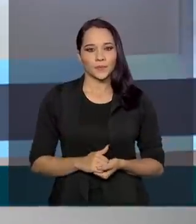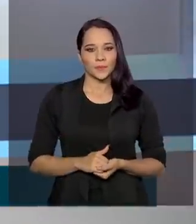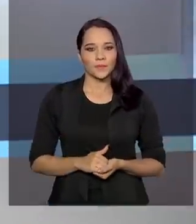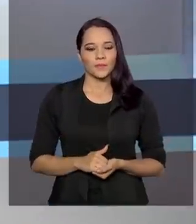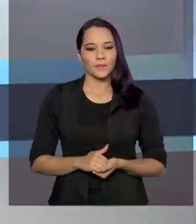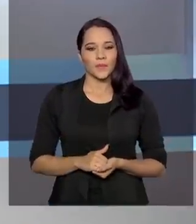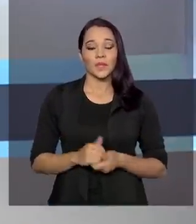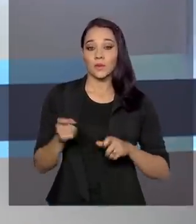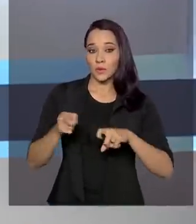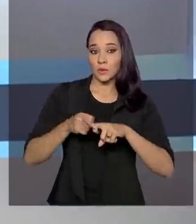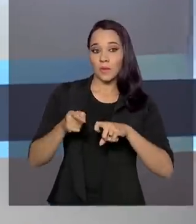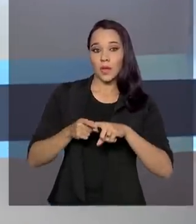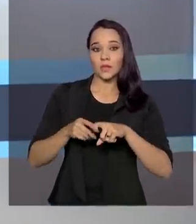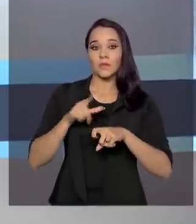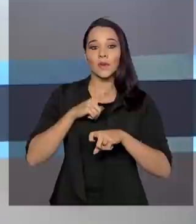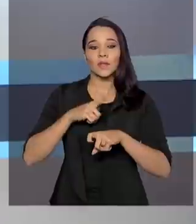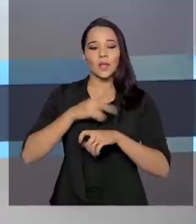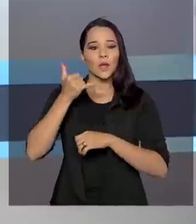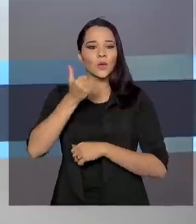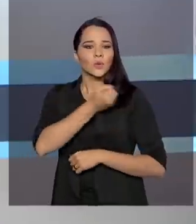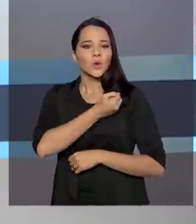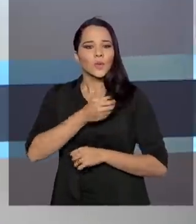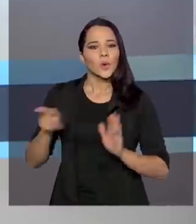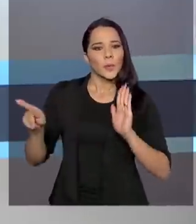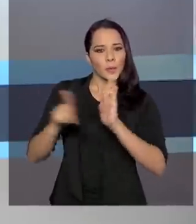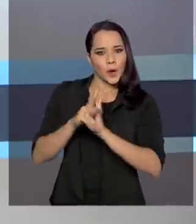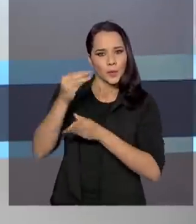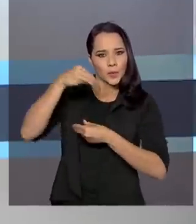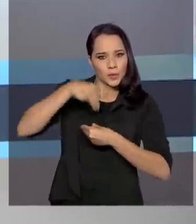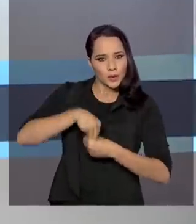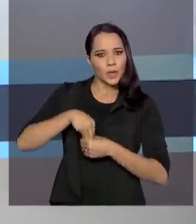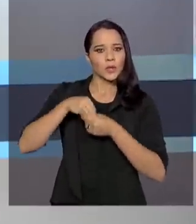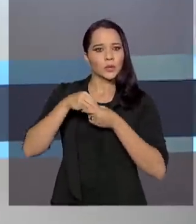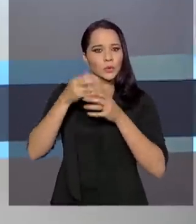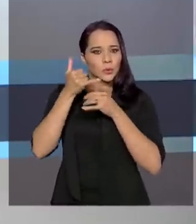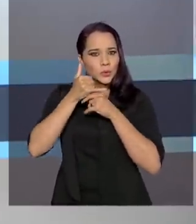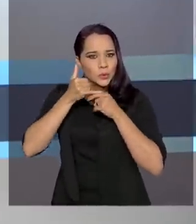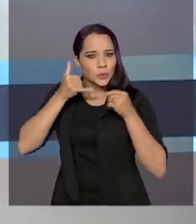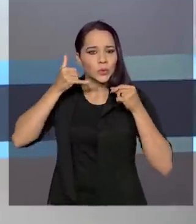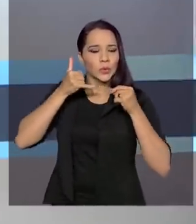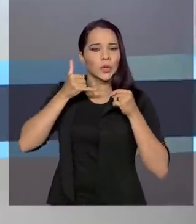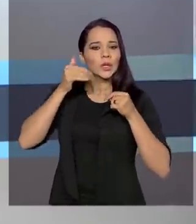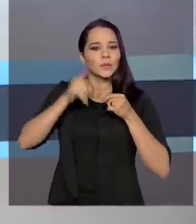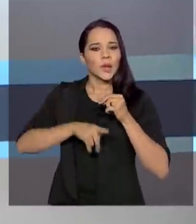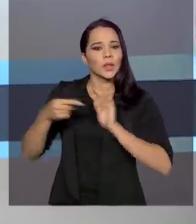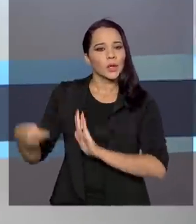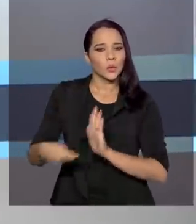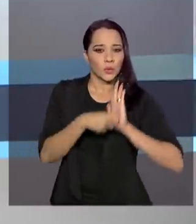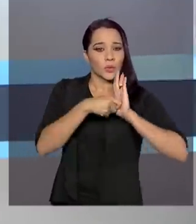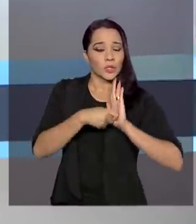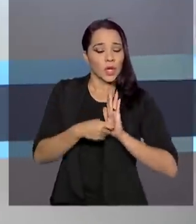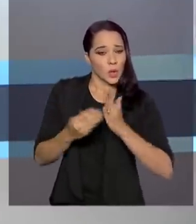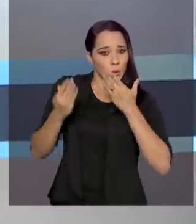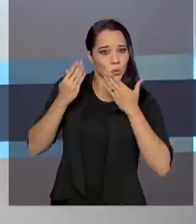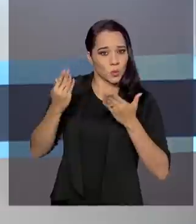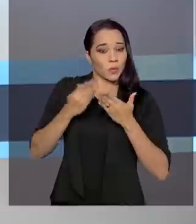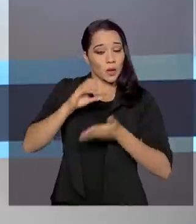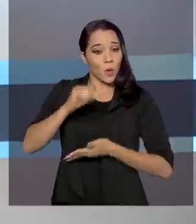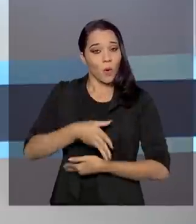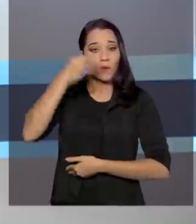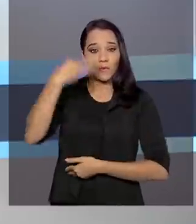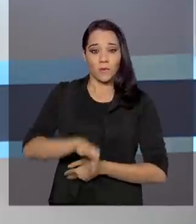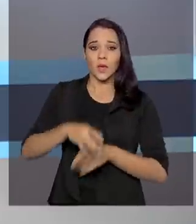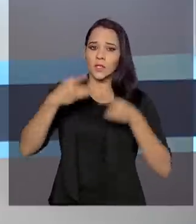Os médicos terão um ramal exclusivo dentro dos canais que já existem para denunciar casos suspeitos ou